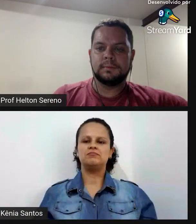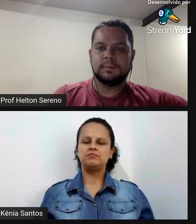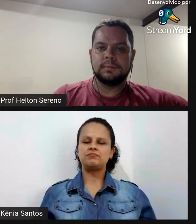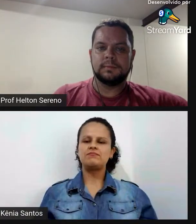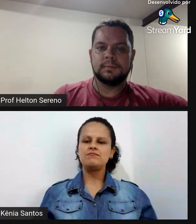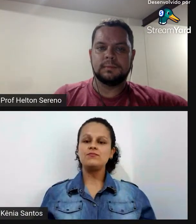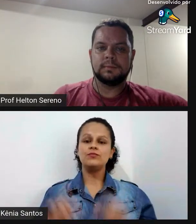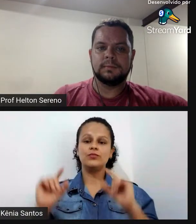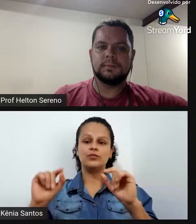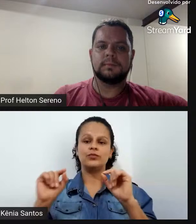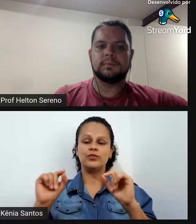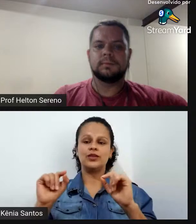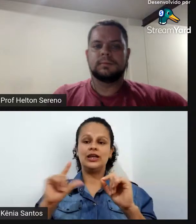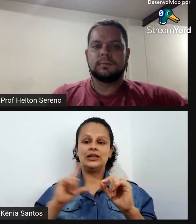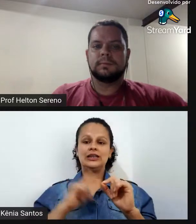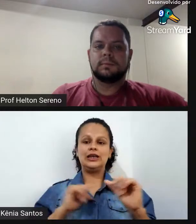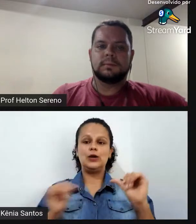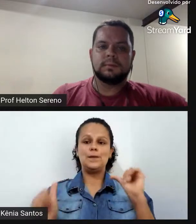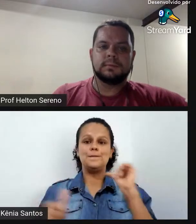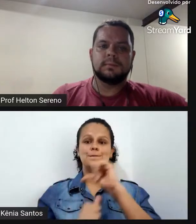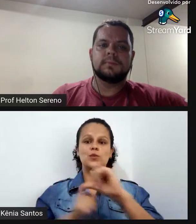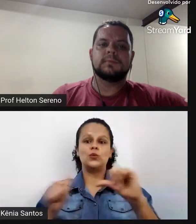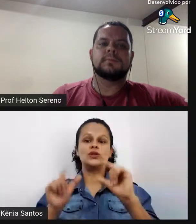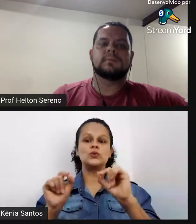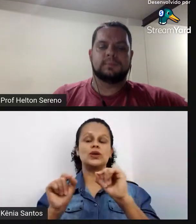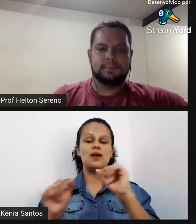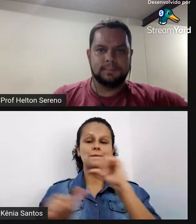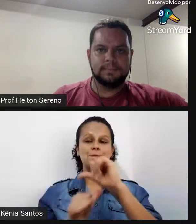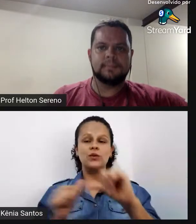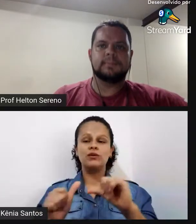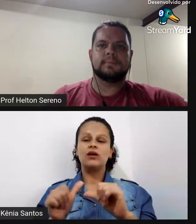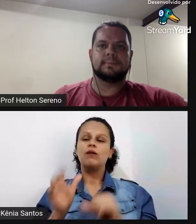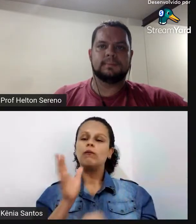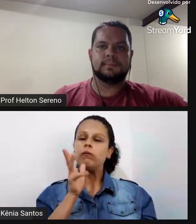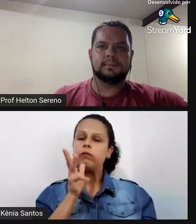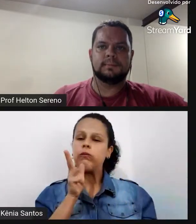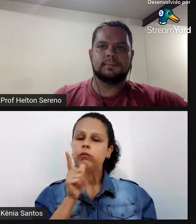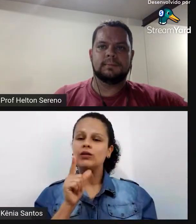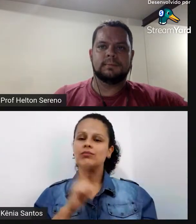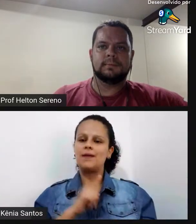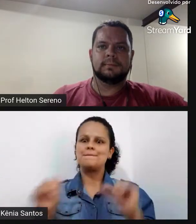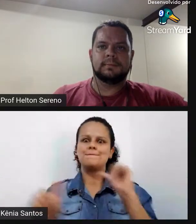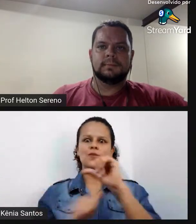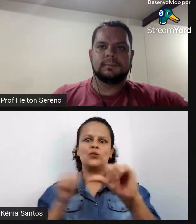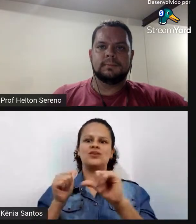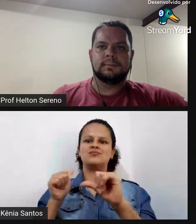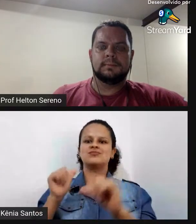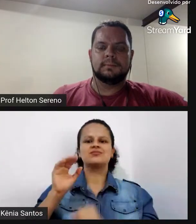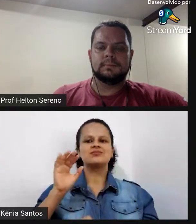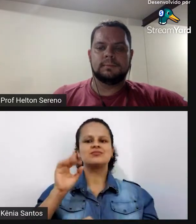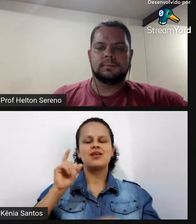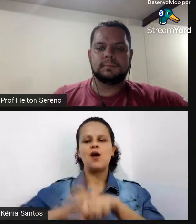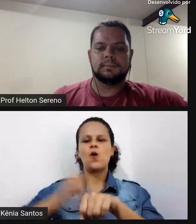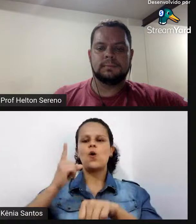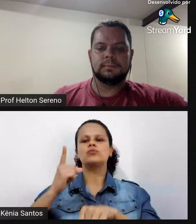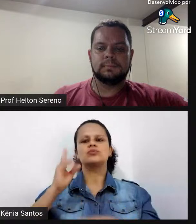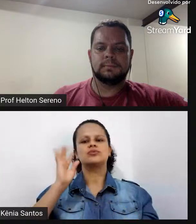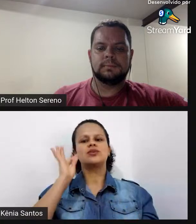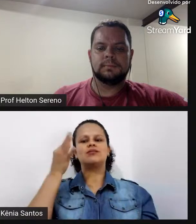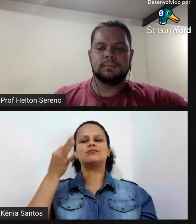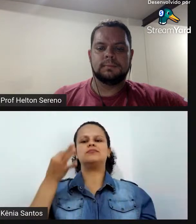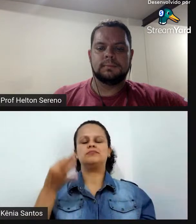começar para ontem mas a mudança curricular é importantíssima né então a gente também está trabalhando nesse aspecto tá